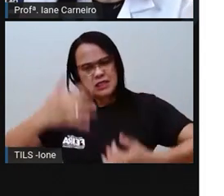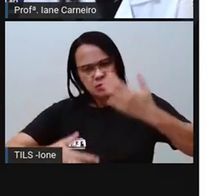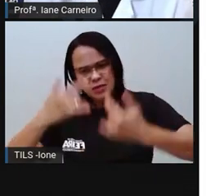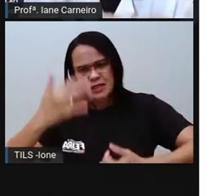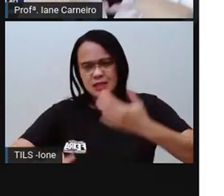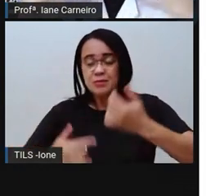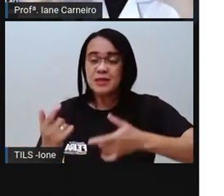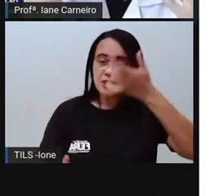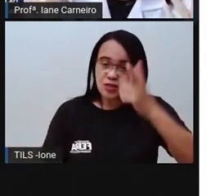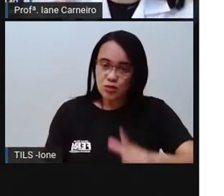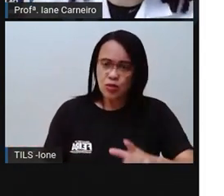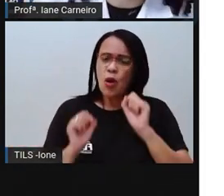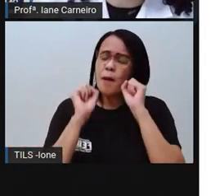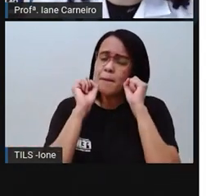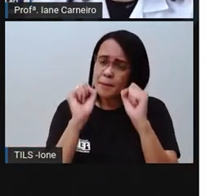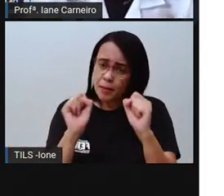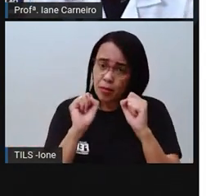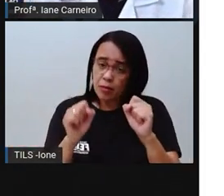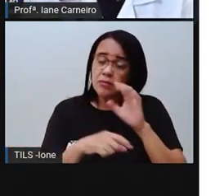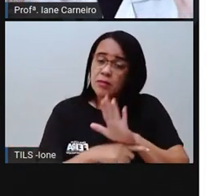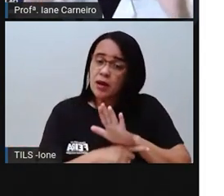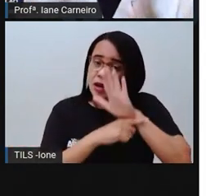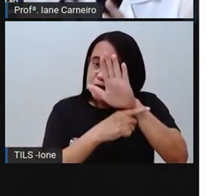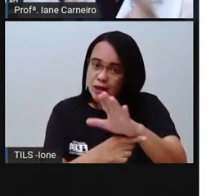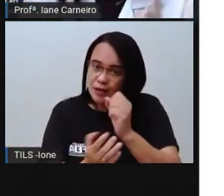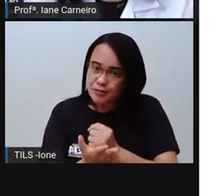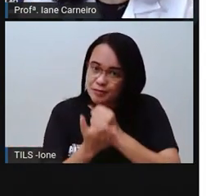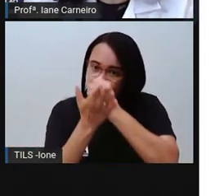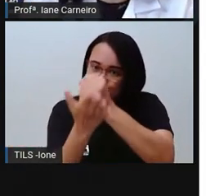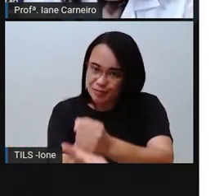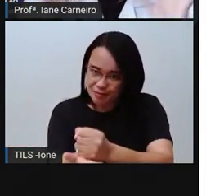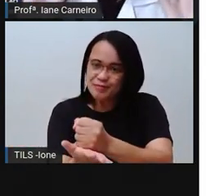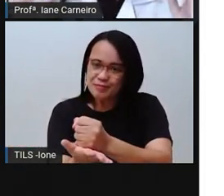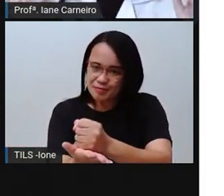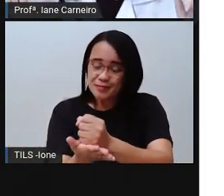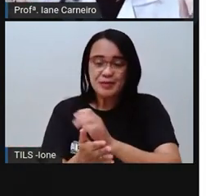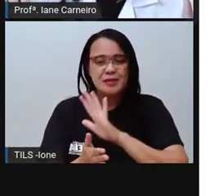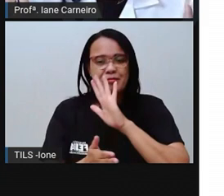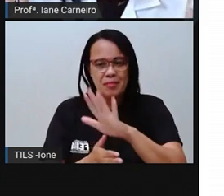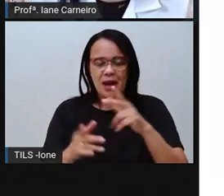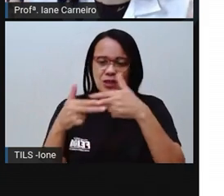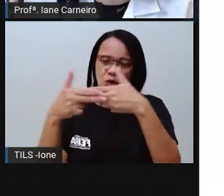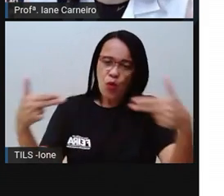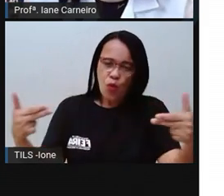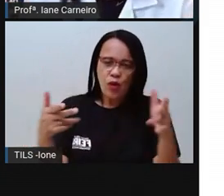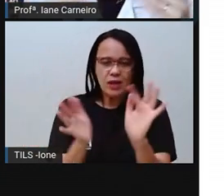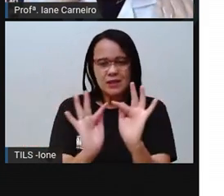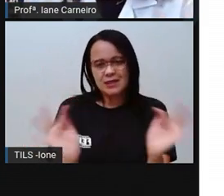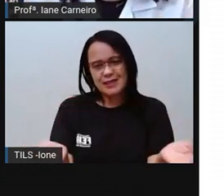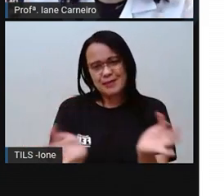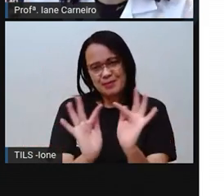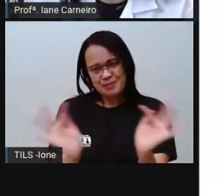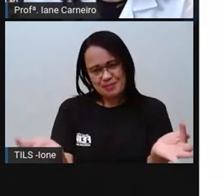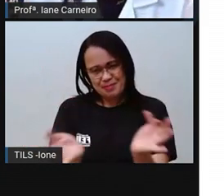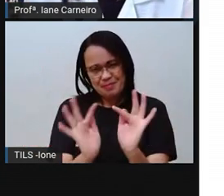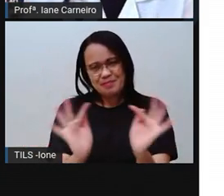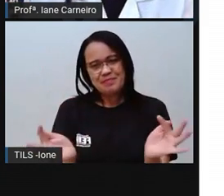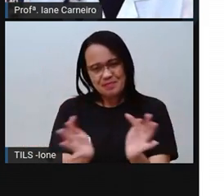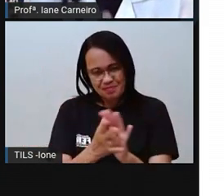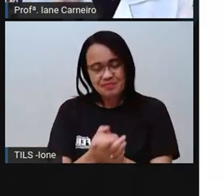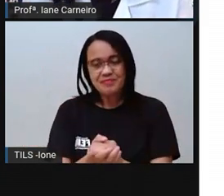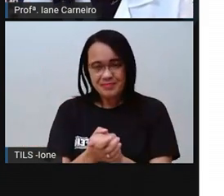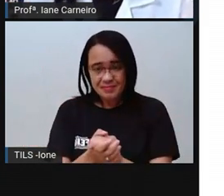ajudar, vocês podem colaborar, contribuir, e tem, tem, eu tenho certeza aí que na casa de vocês as pessoas vão curtir,